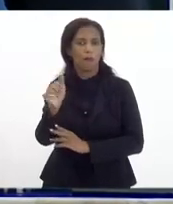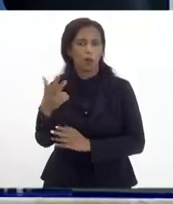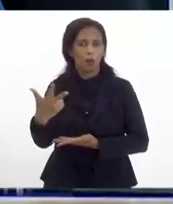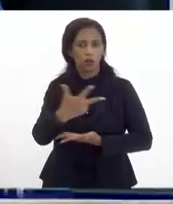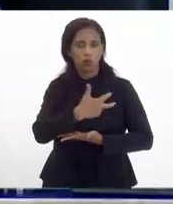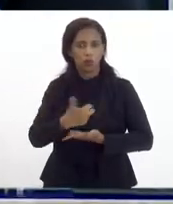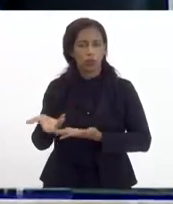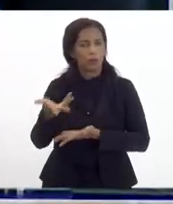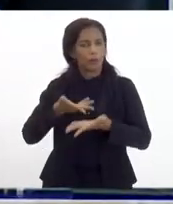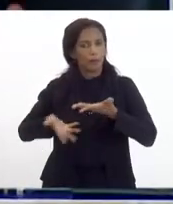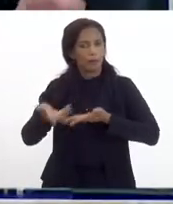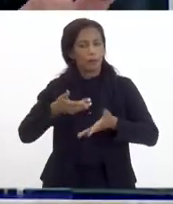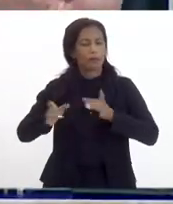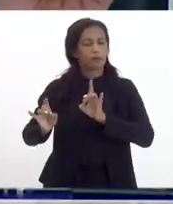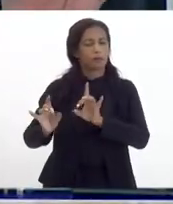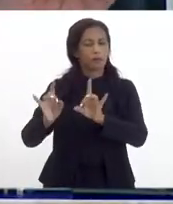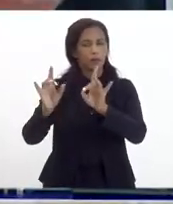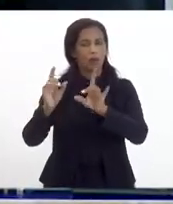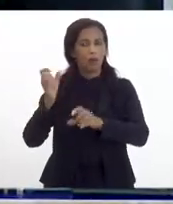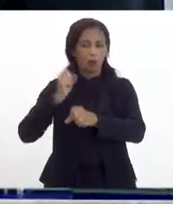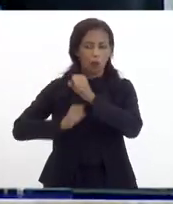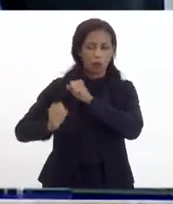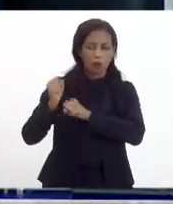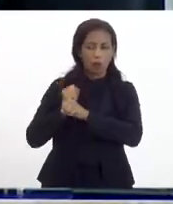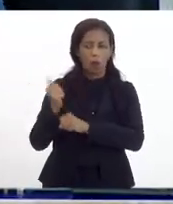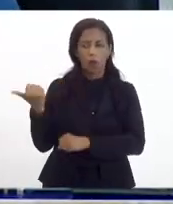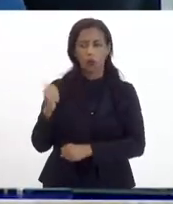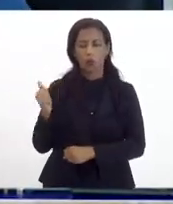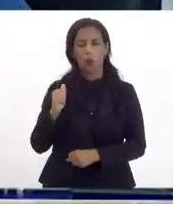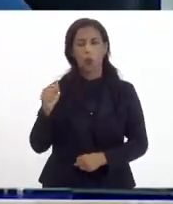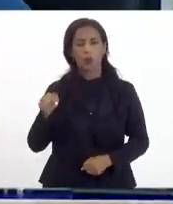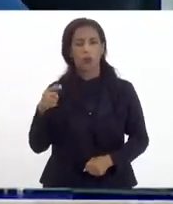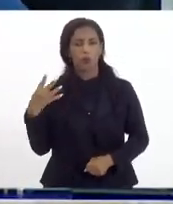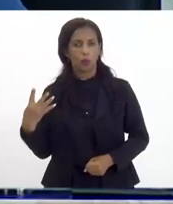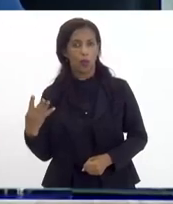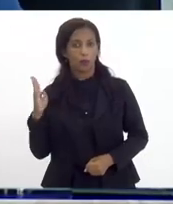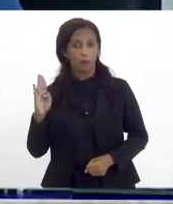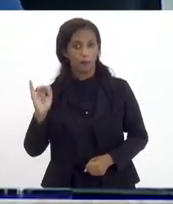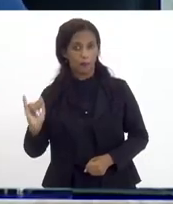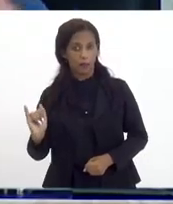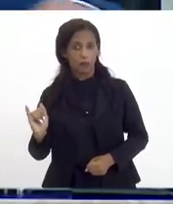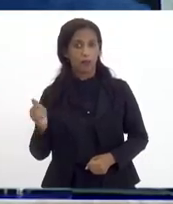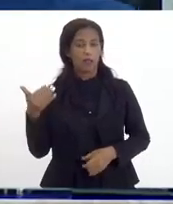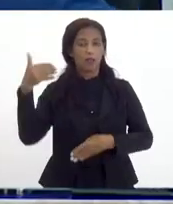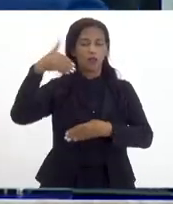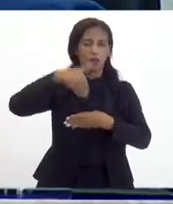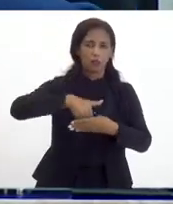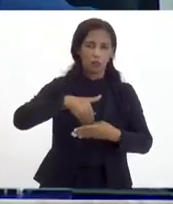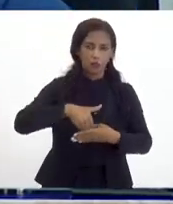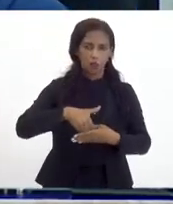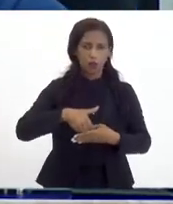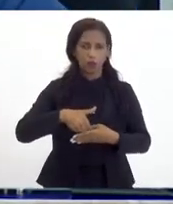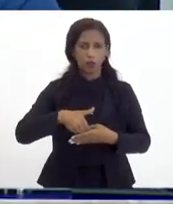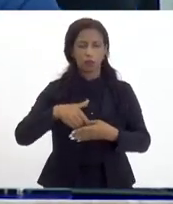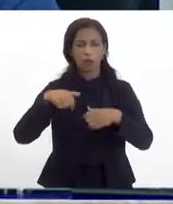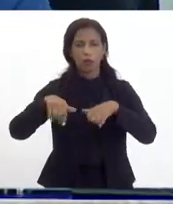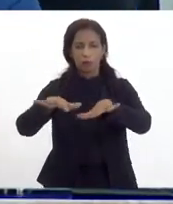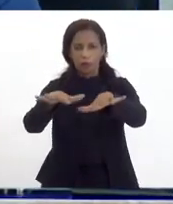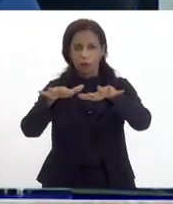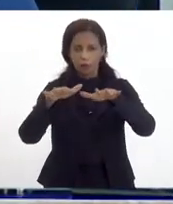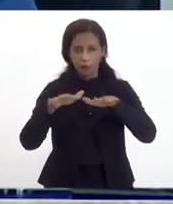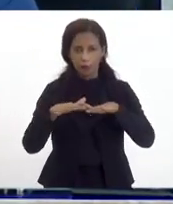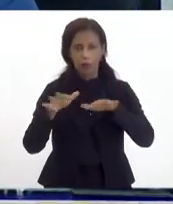royalties participação especial esse ano o ano passado arrecadamos 11.4 bi e votando levando para o plenário